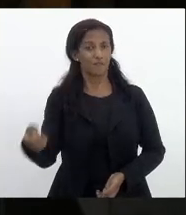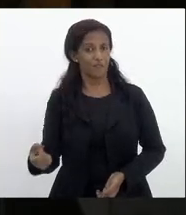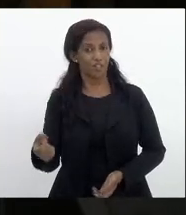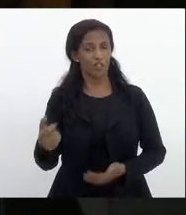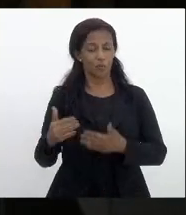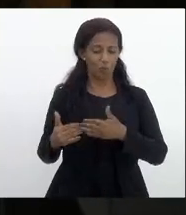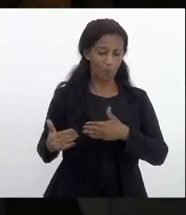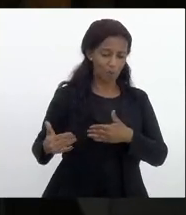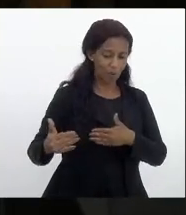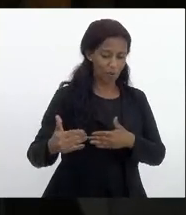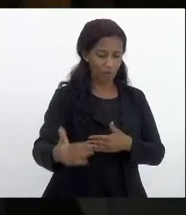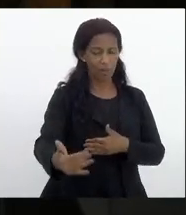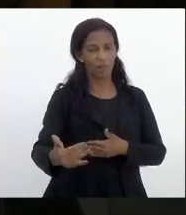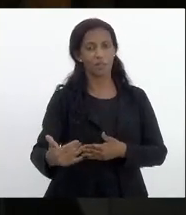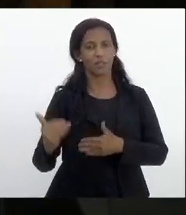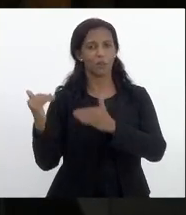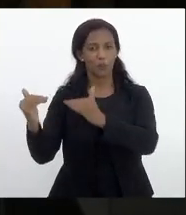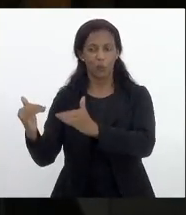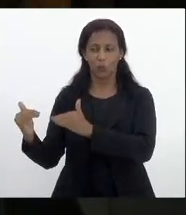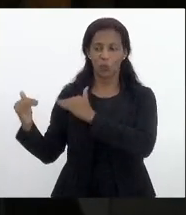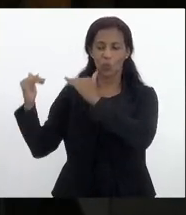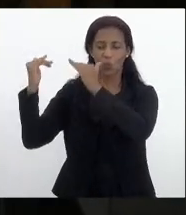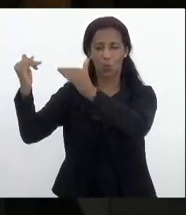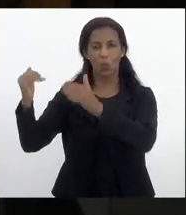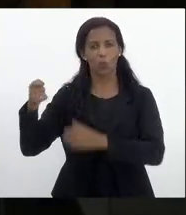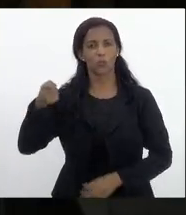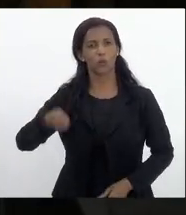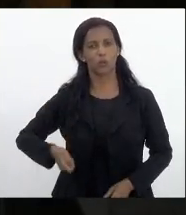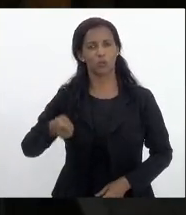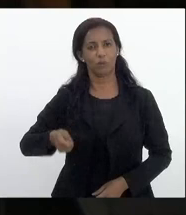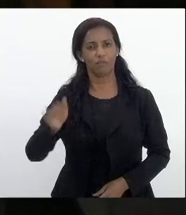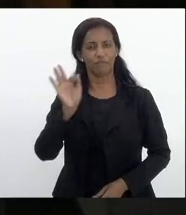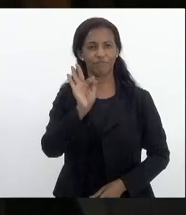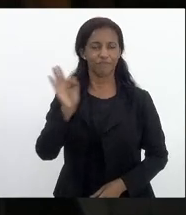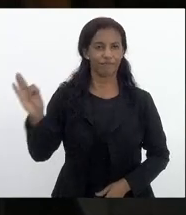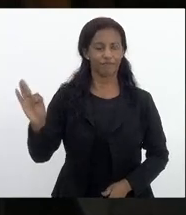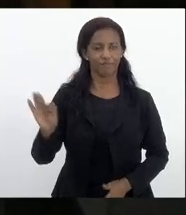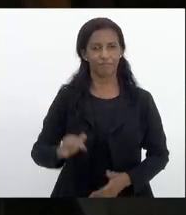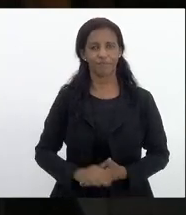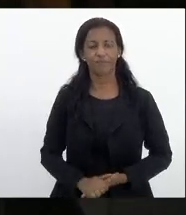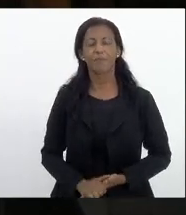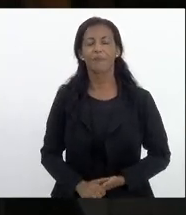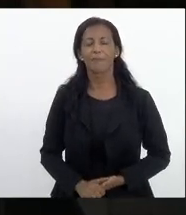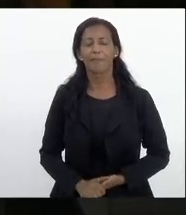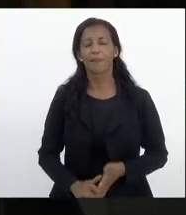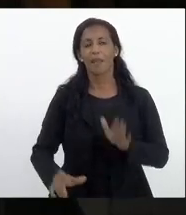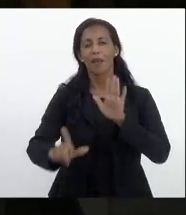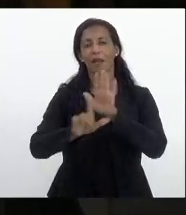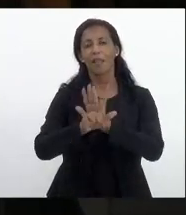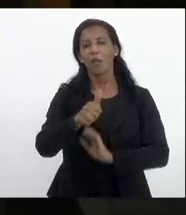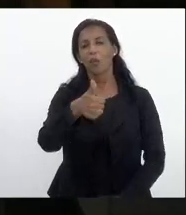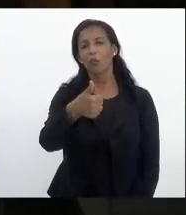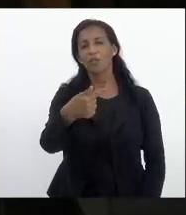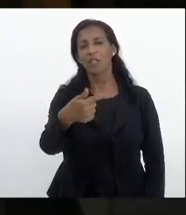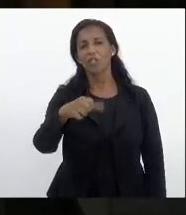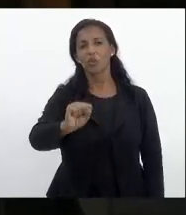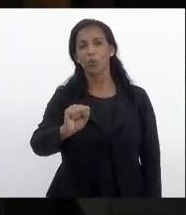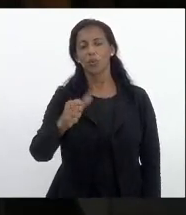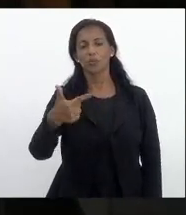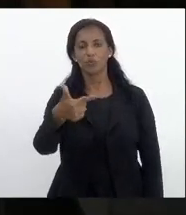prorrogação dada pelo Supremo Tribunal Federal a lei 178 de 21